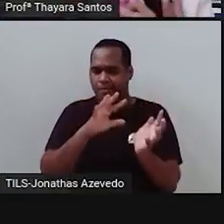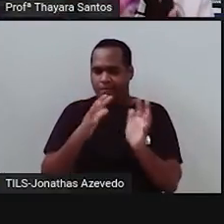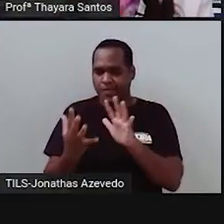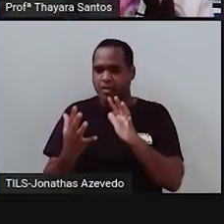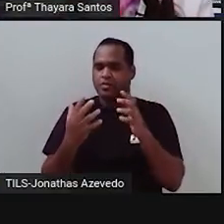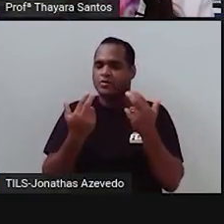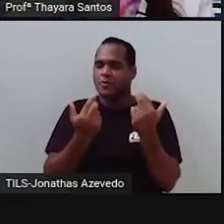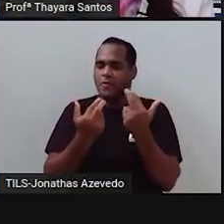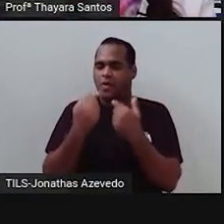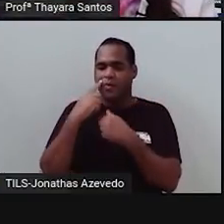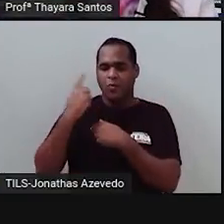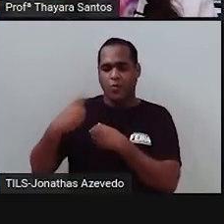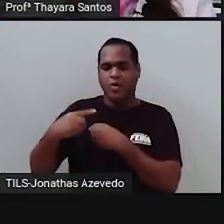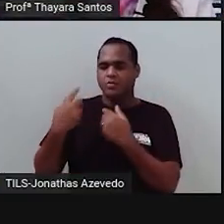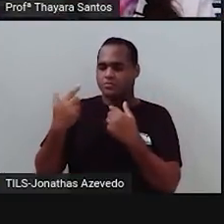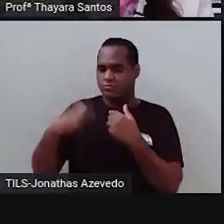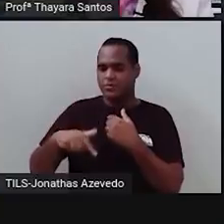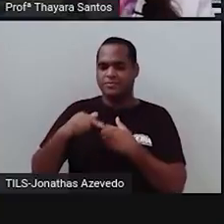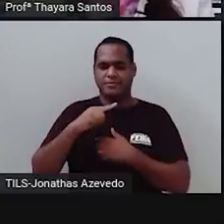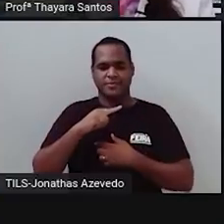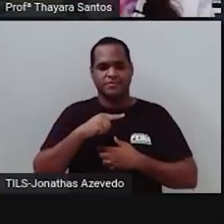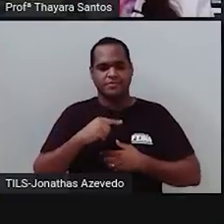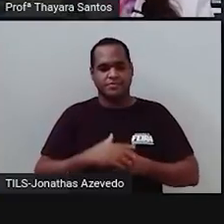só uma, era mais do que uma característica.